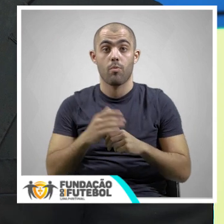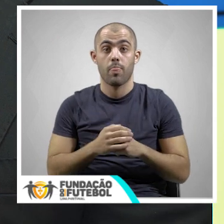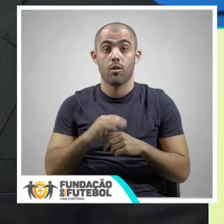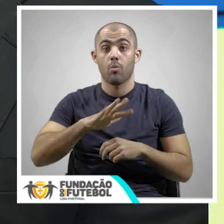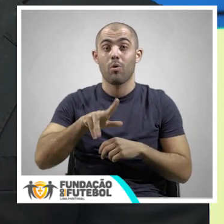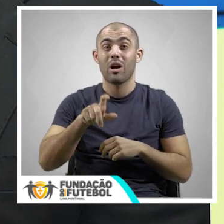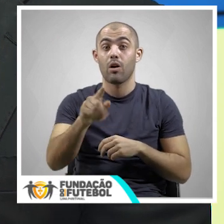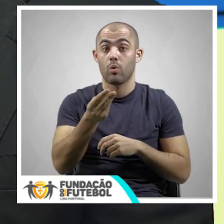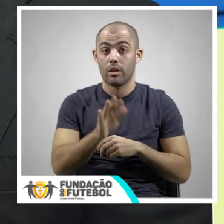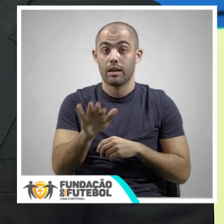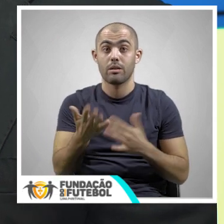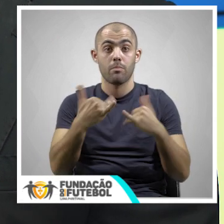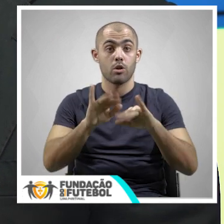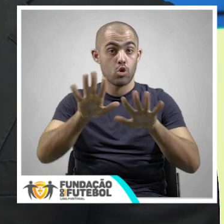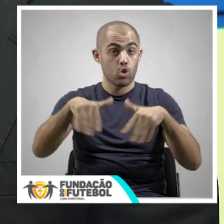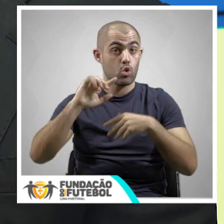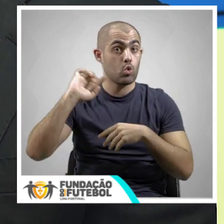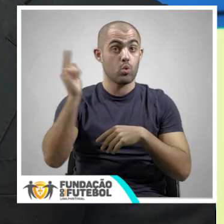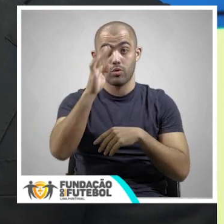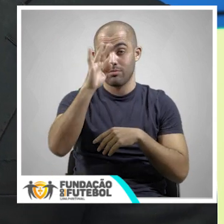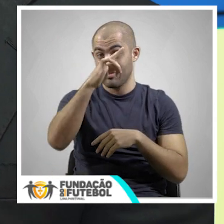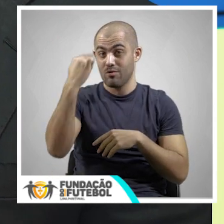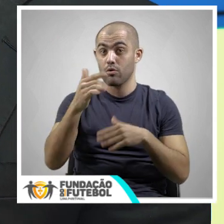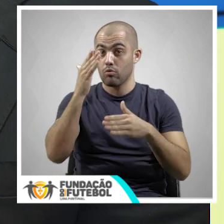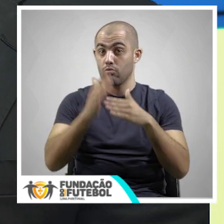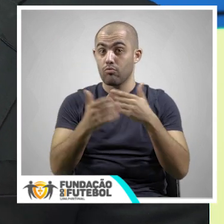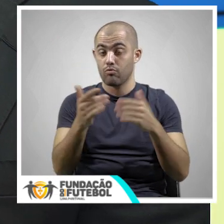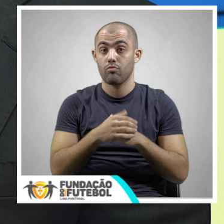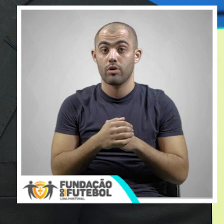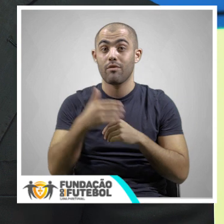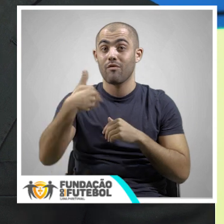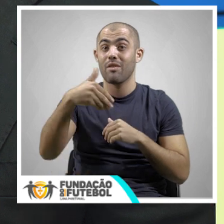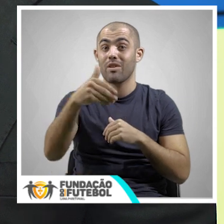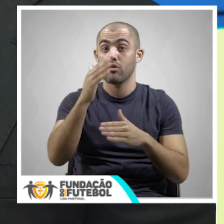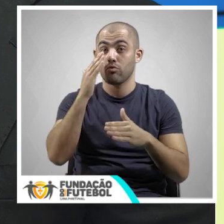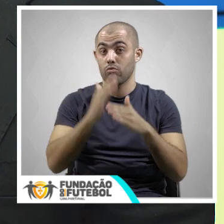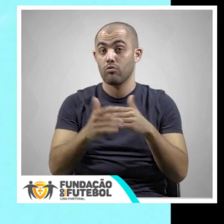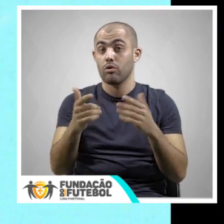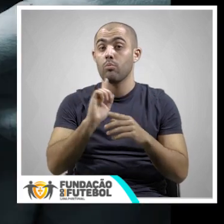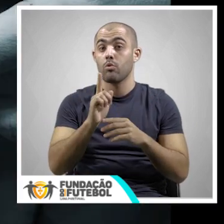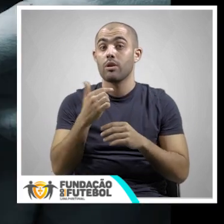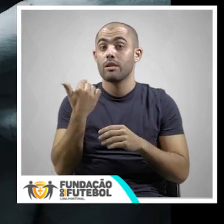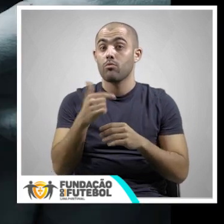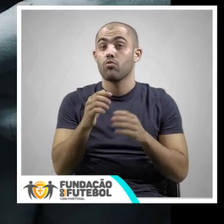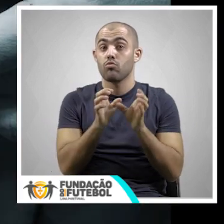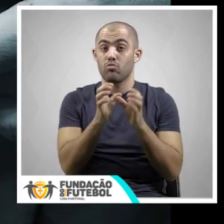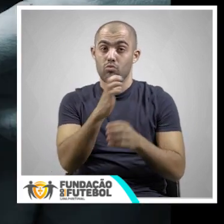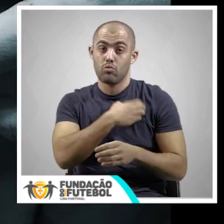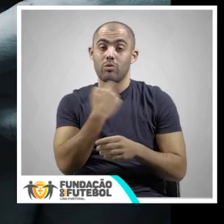investigação sobre o cancro infantil, mas todos nós sabemos das dificuldades que estamos a passar e que vamos passar e como tal